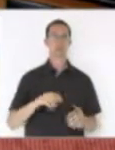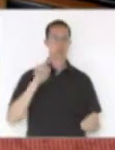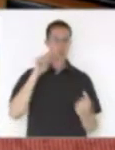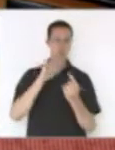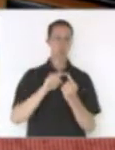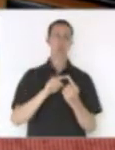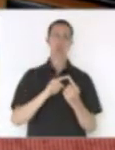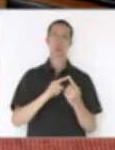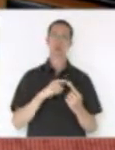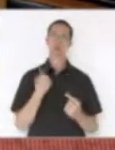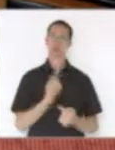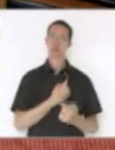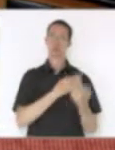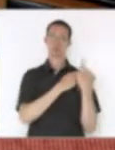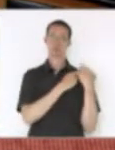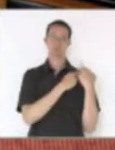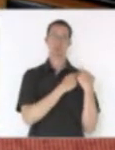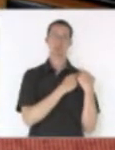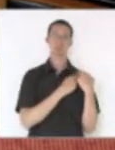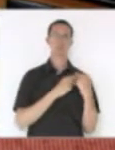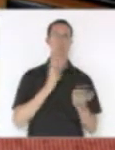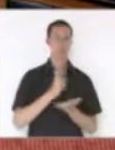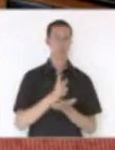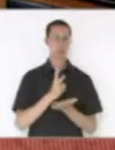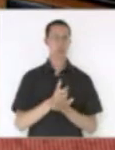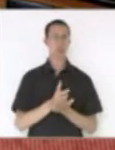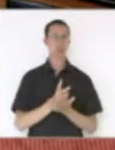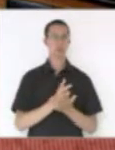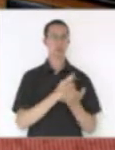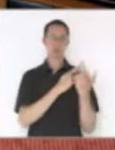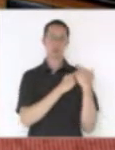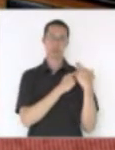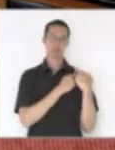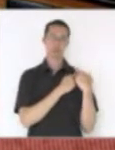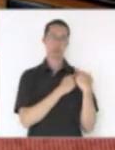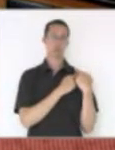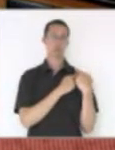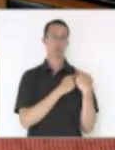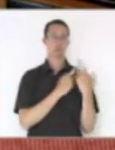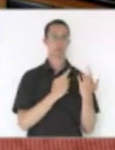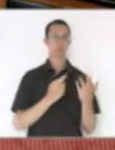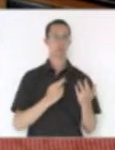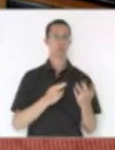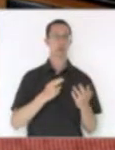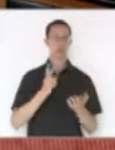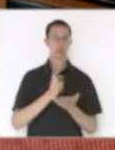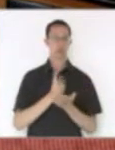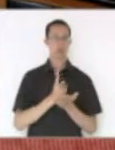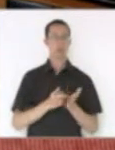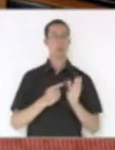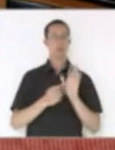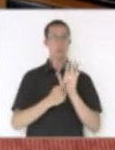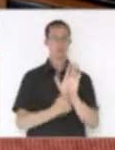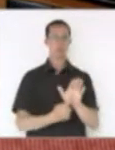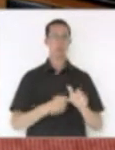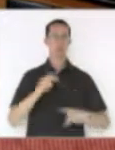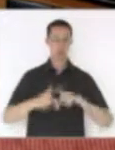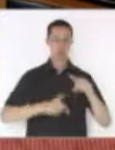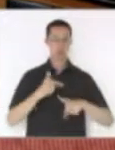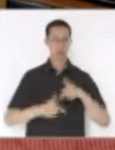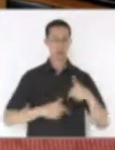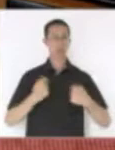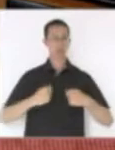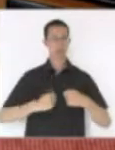devemos cumprir missão. sempre cumprimos missão e demos lição de trabalho aqui nesse parlamento. Devemos